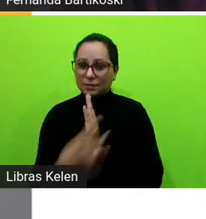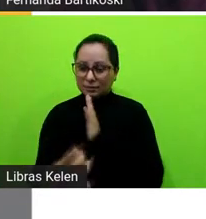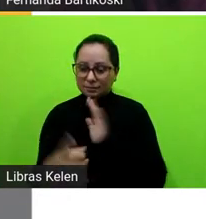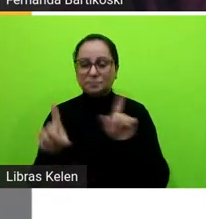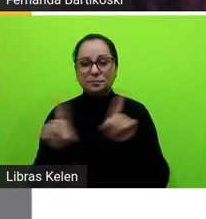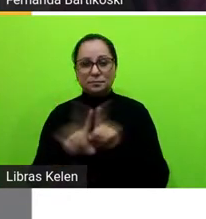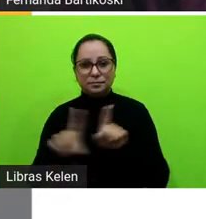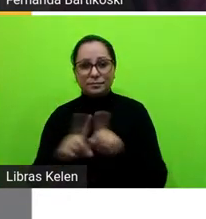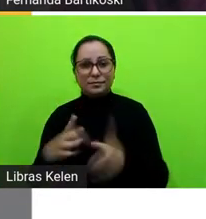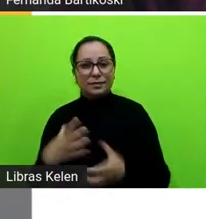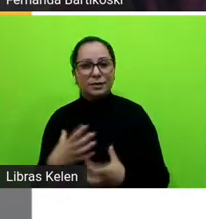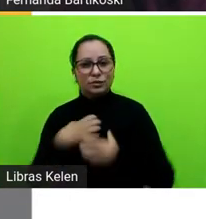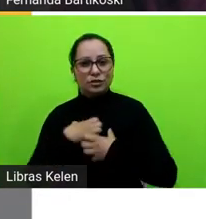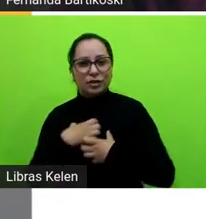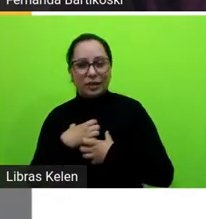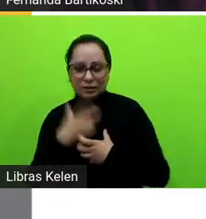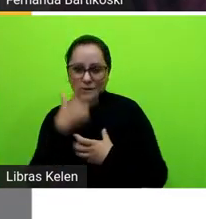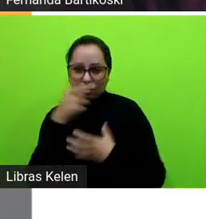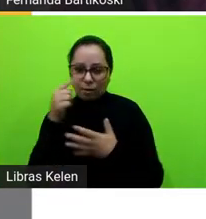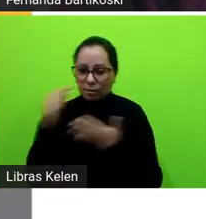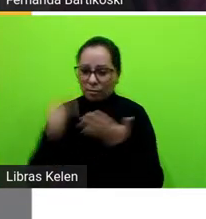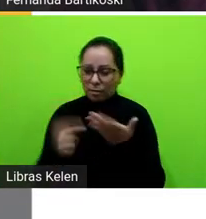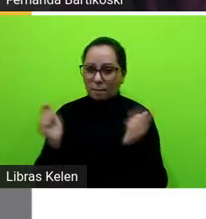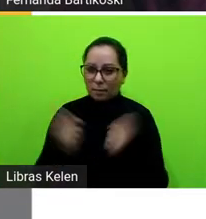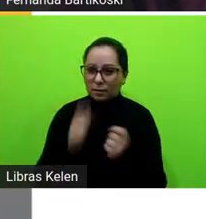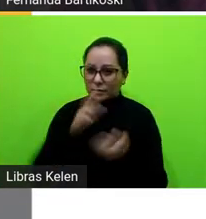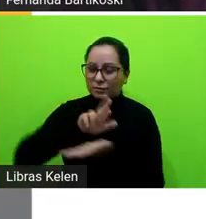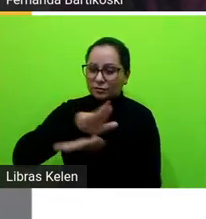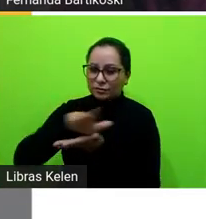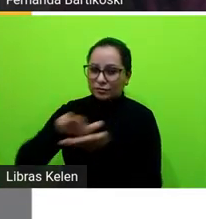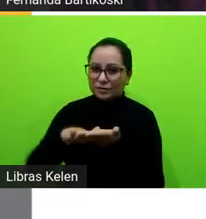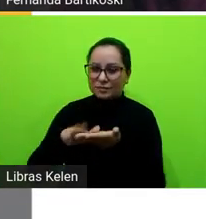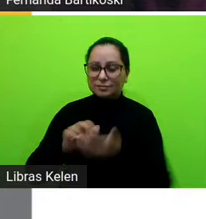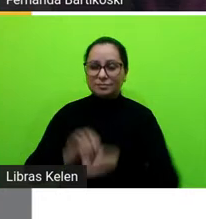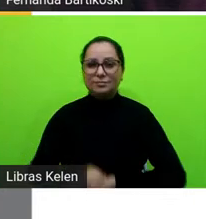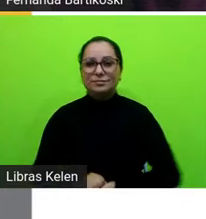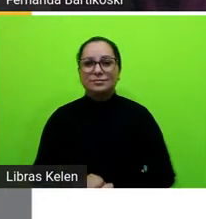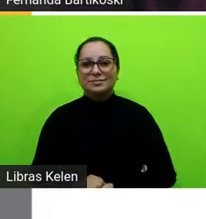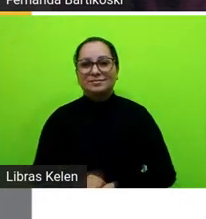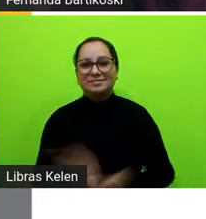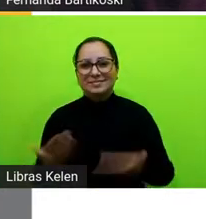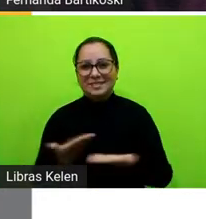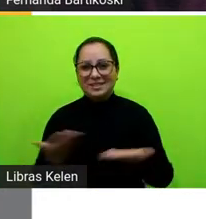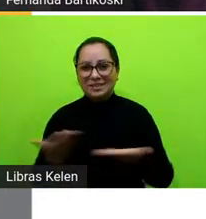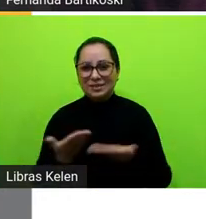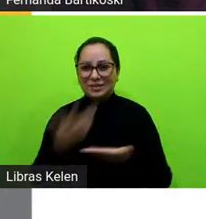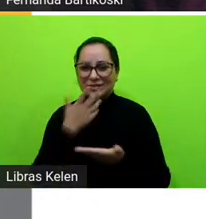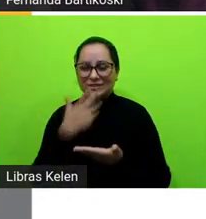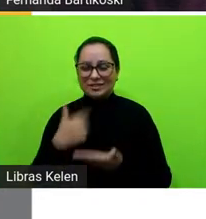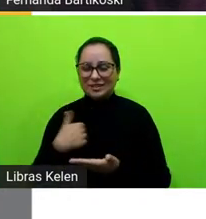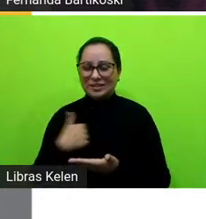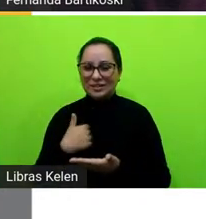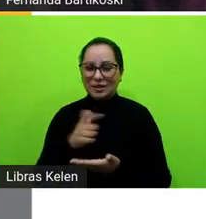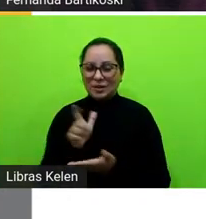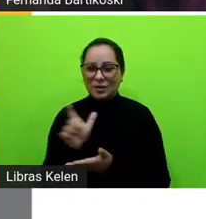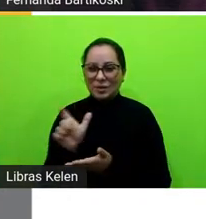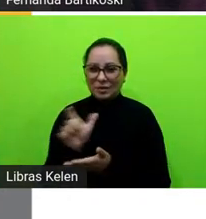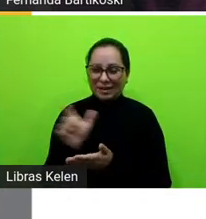De uma maneira ou de outra e que vá diversificando. Hoje eu estou trocando os sons das vogais, das consoantes.